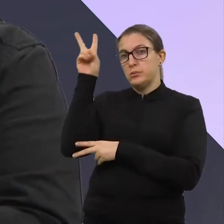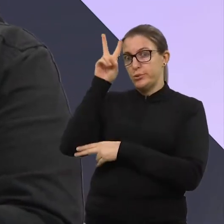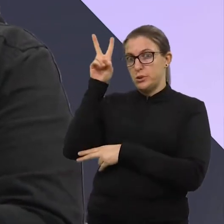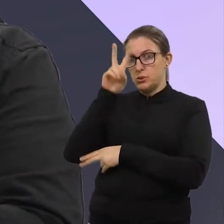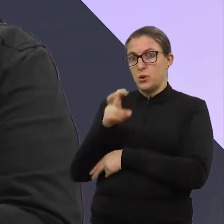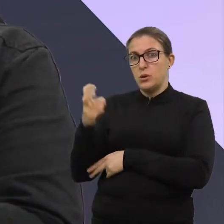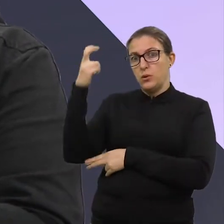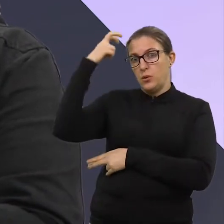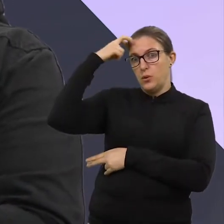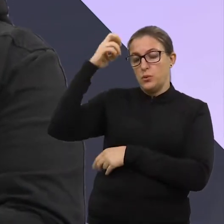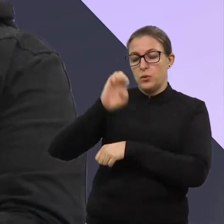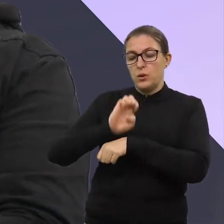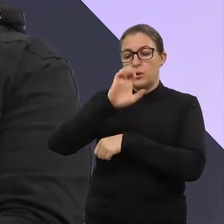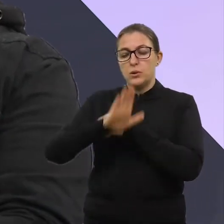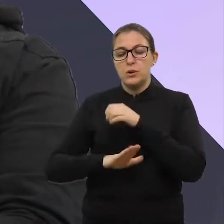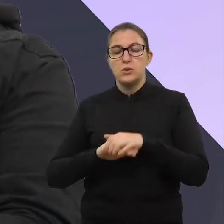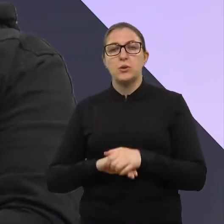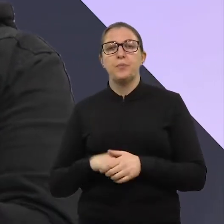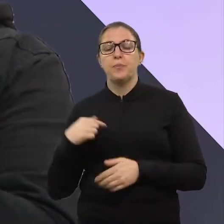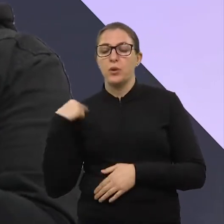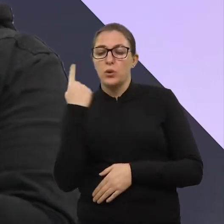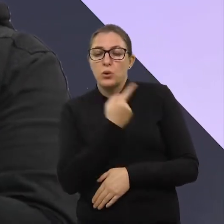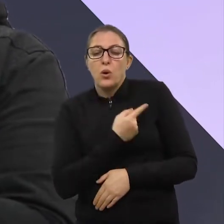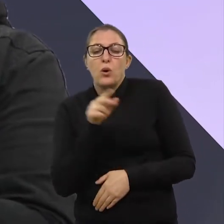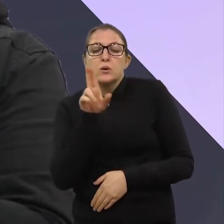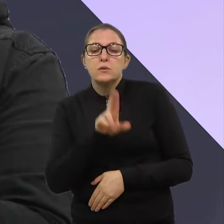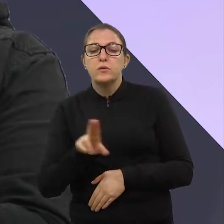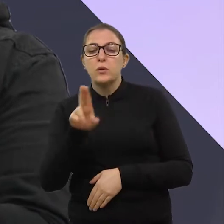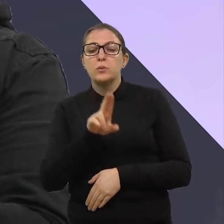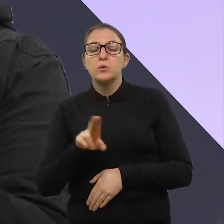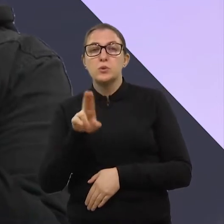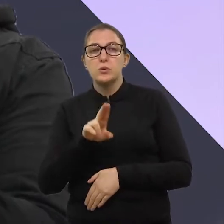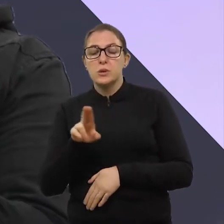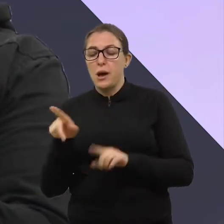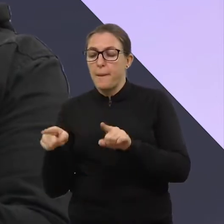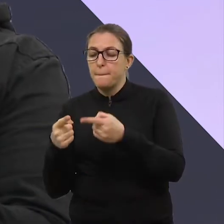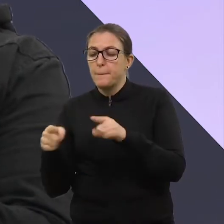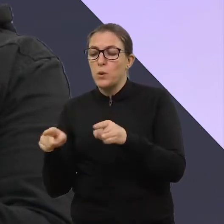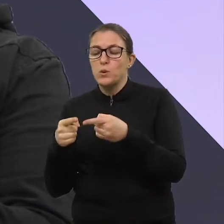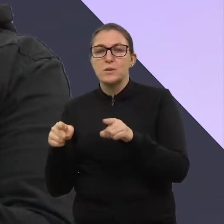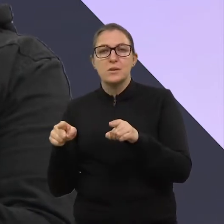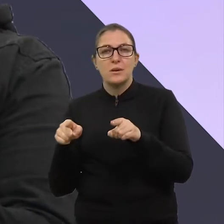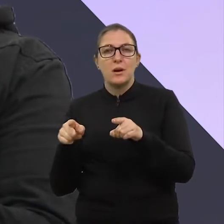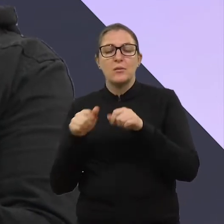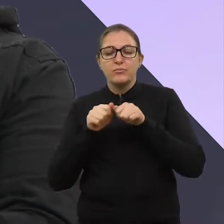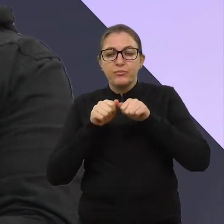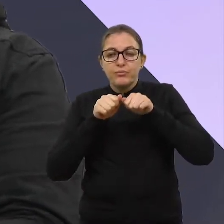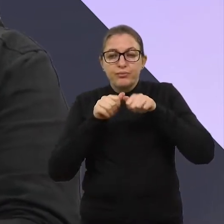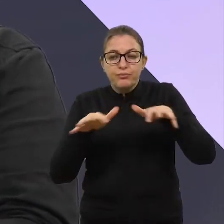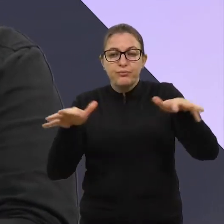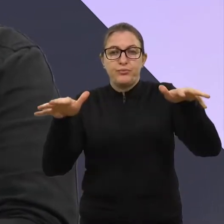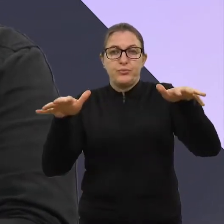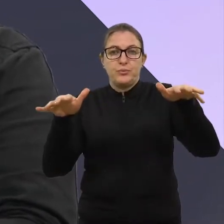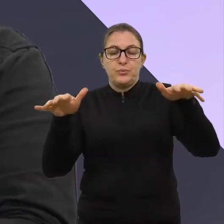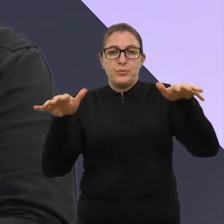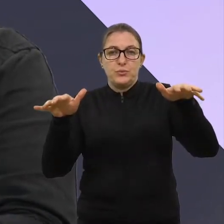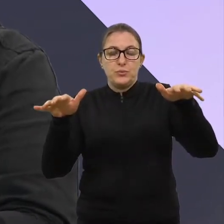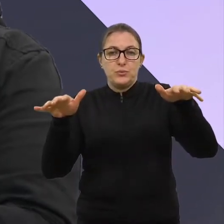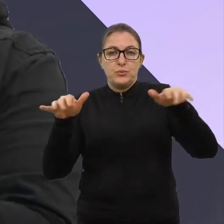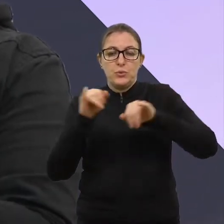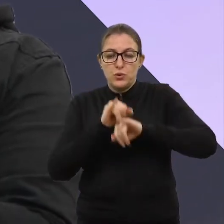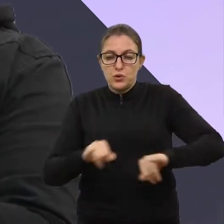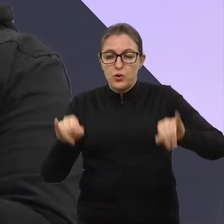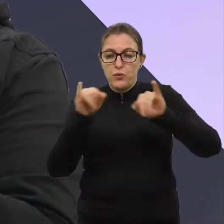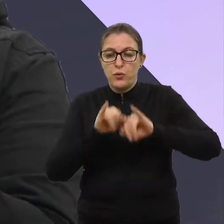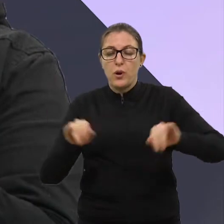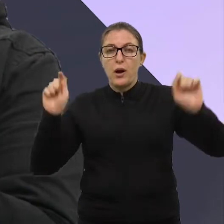a história cultural do município. E nós vamos usar esse produto como a divulgação do nosso festival, que vai acontecer lá no último quadrimestre, né?